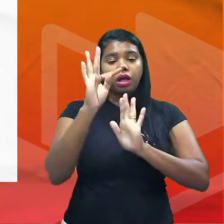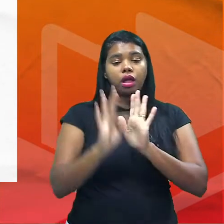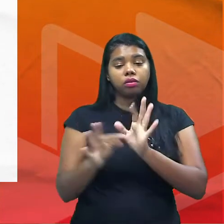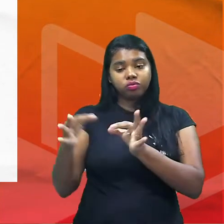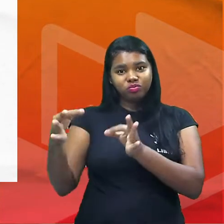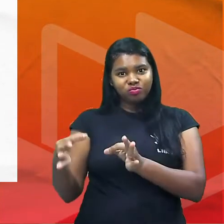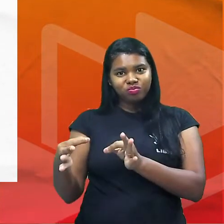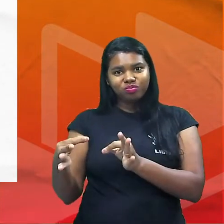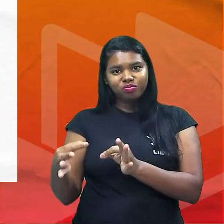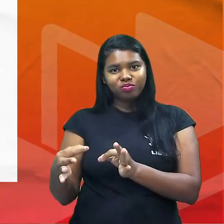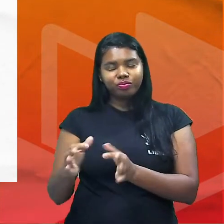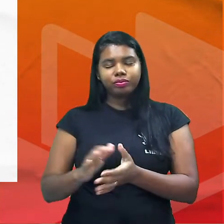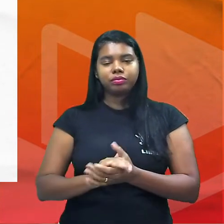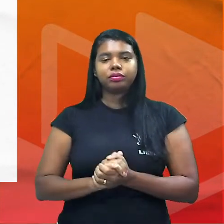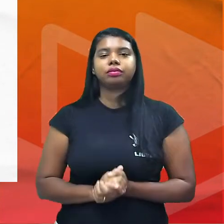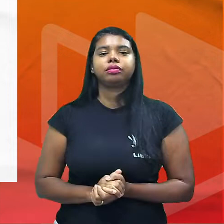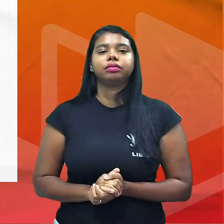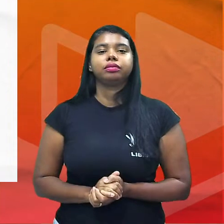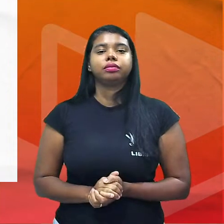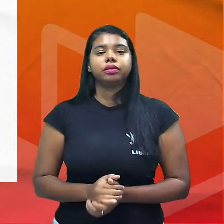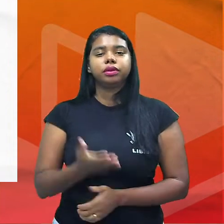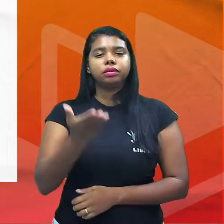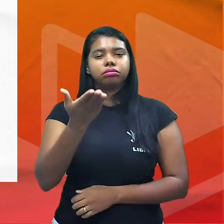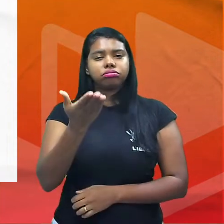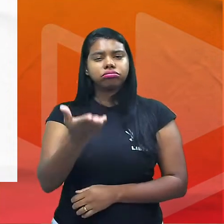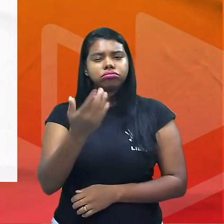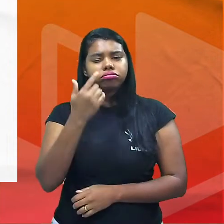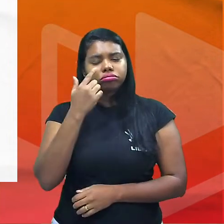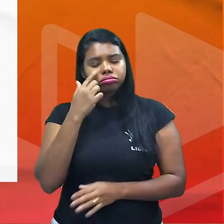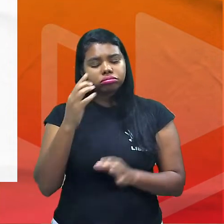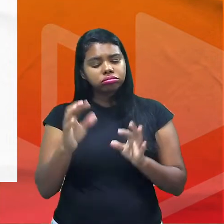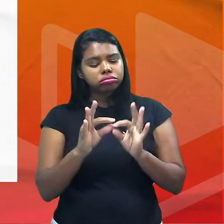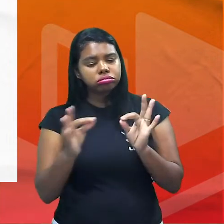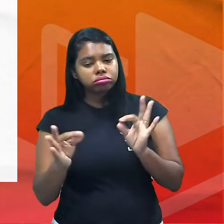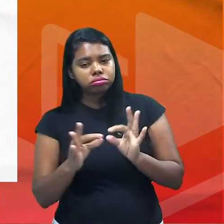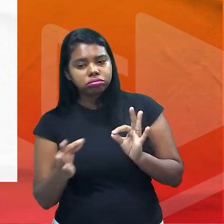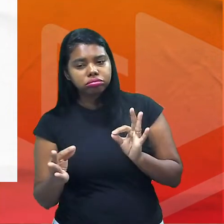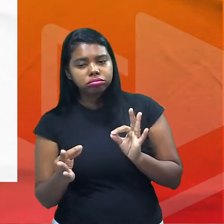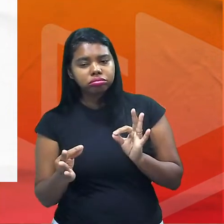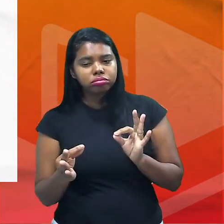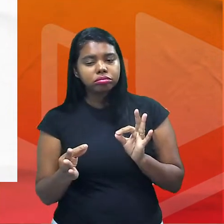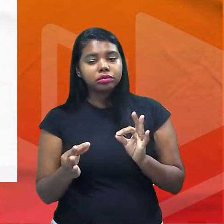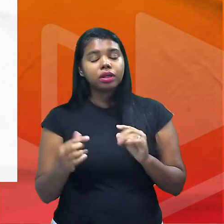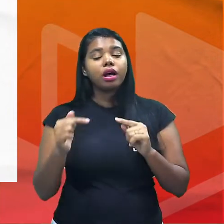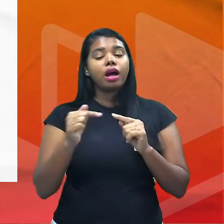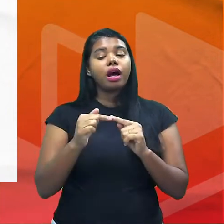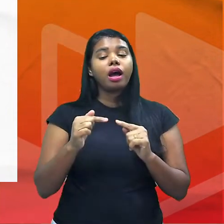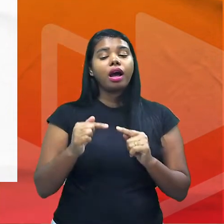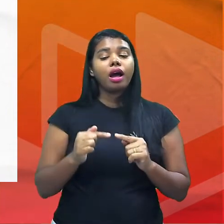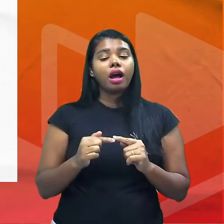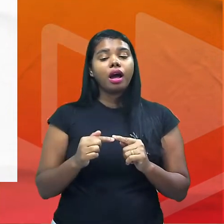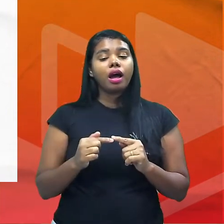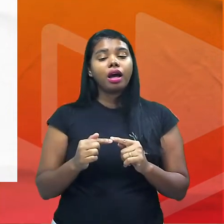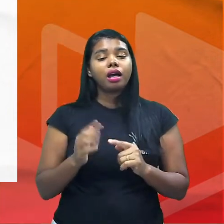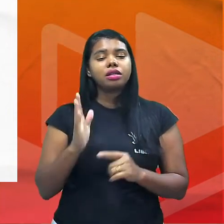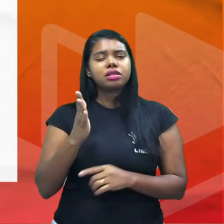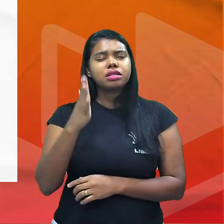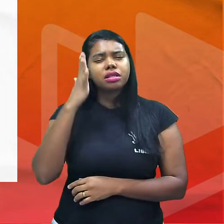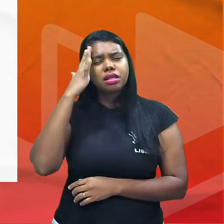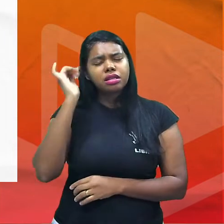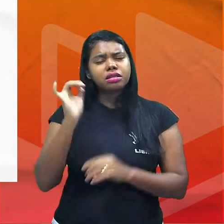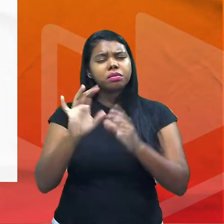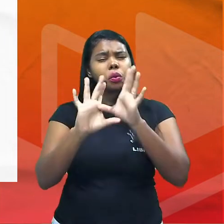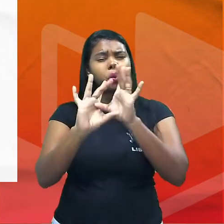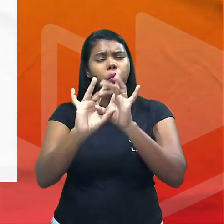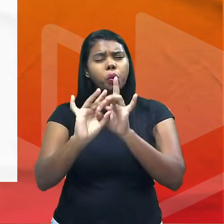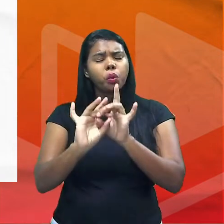certa na prova e a medida que você for destacando alguns conectivos vá procurando saber pelo contexto